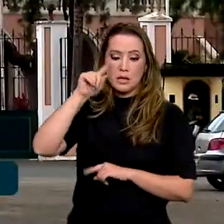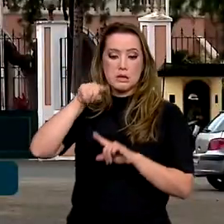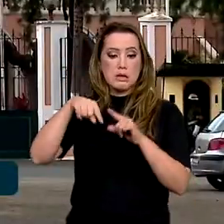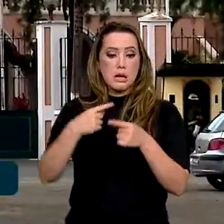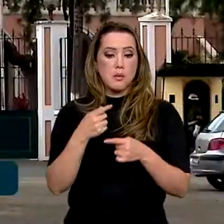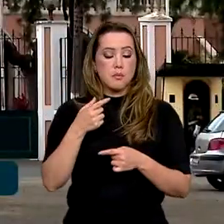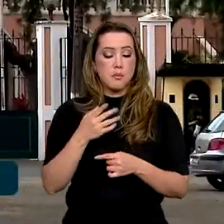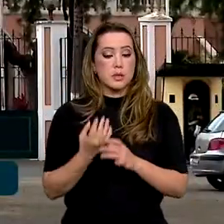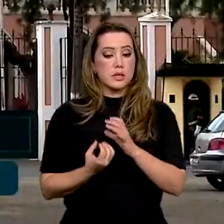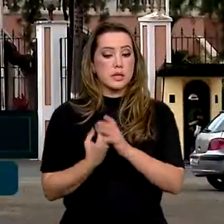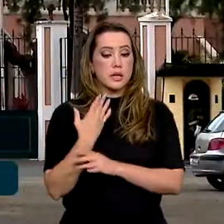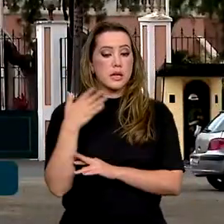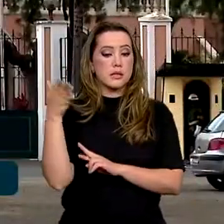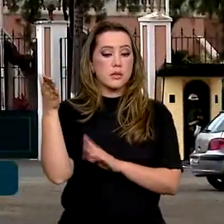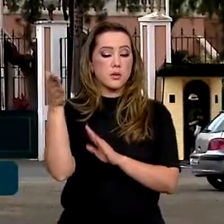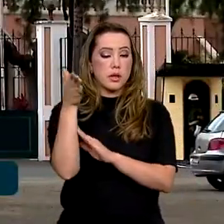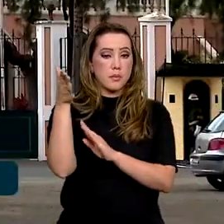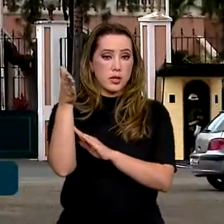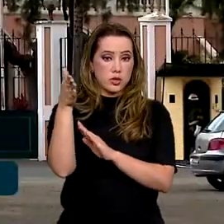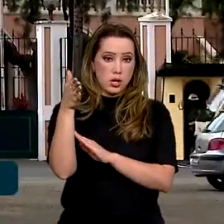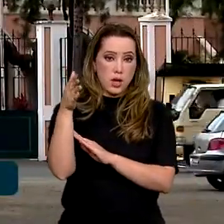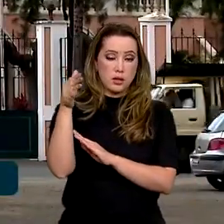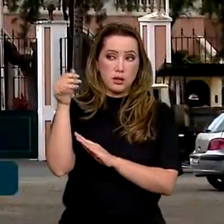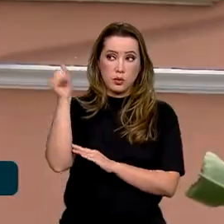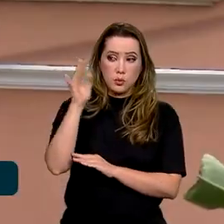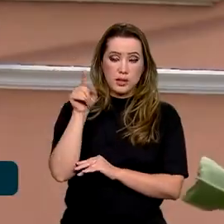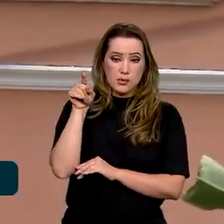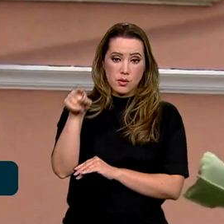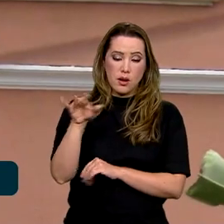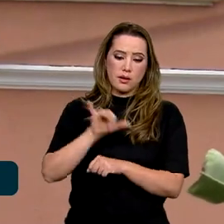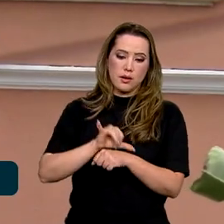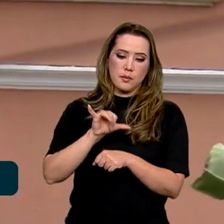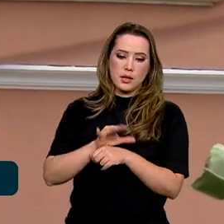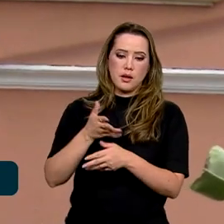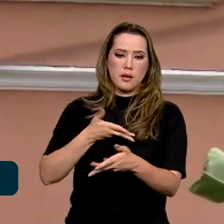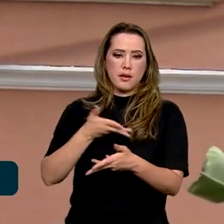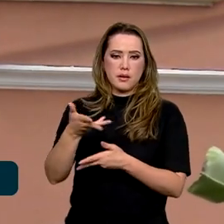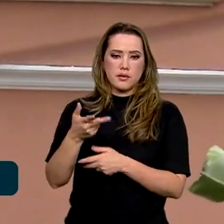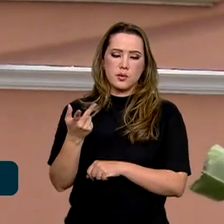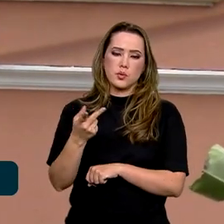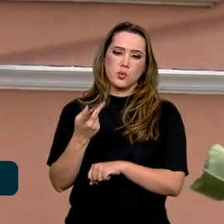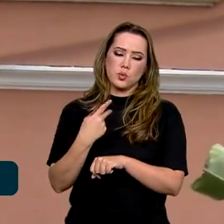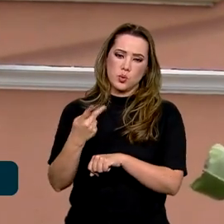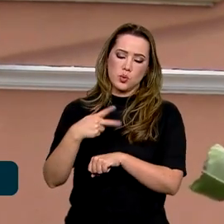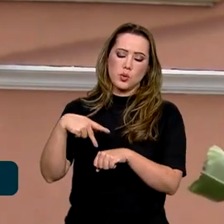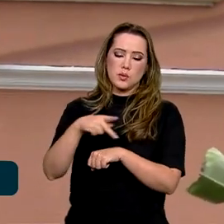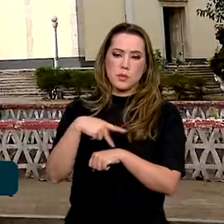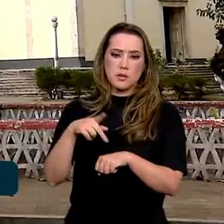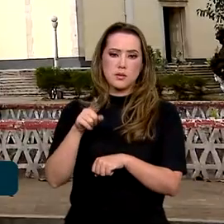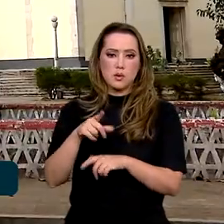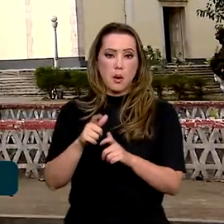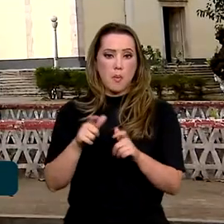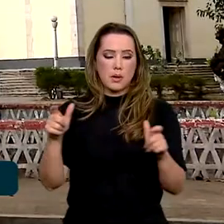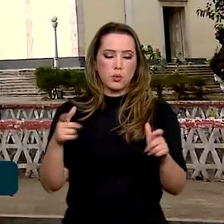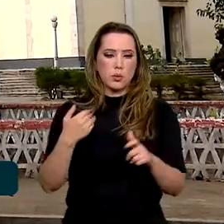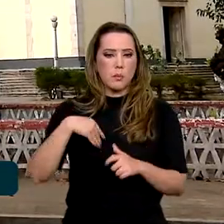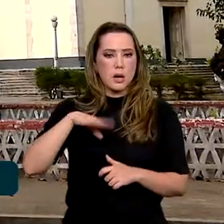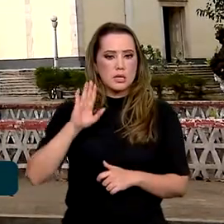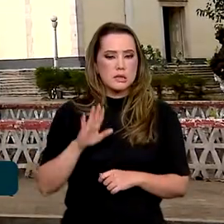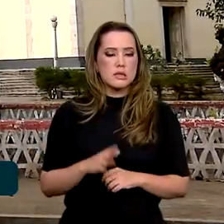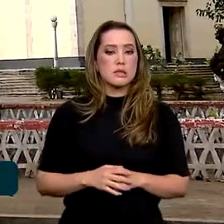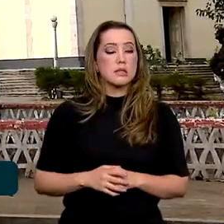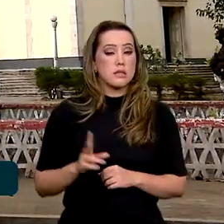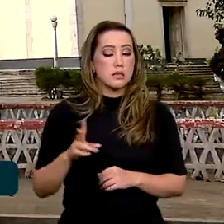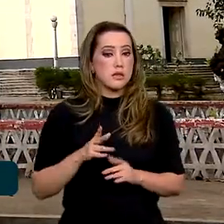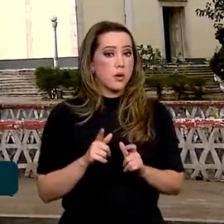instalação da Embaixada Brasileira na capital São Tomé, a relação diplomática entre os dois países ganhou ainda mais força